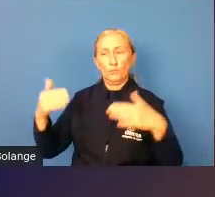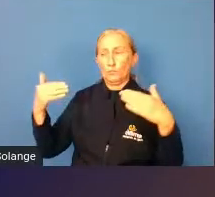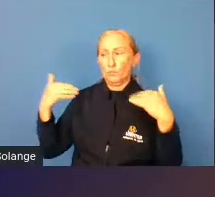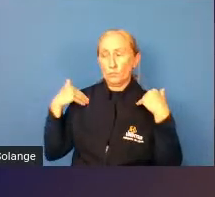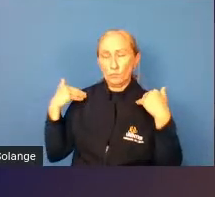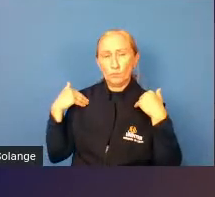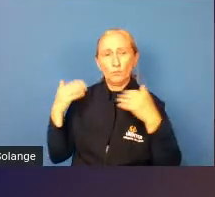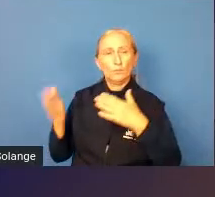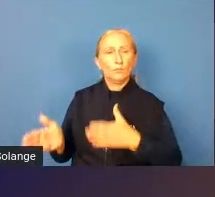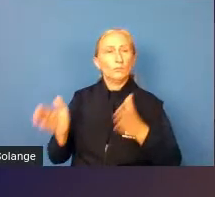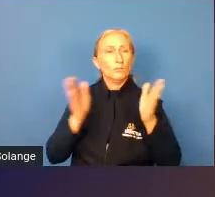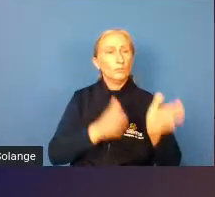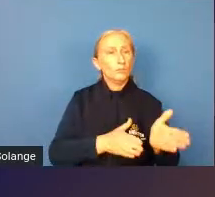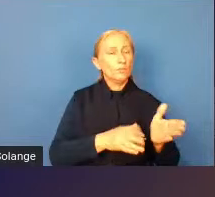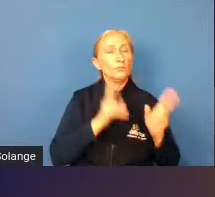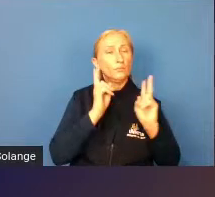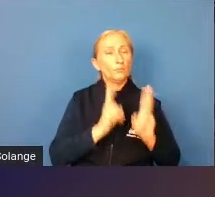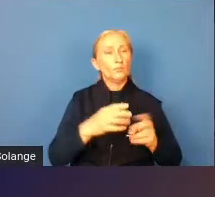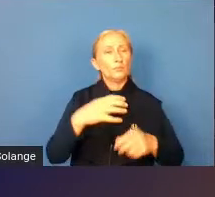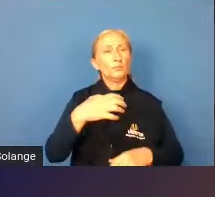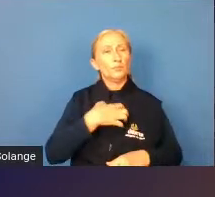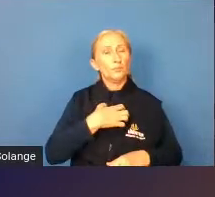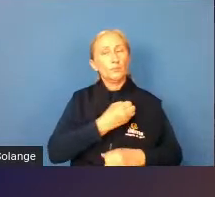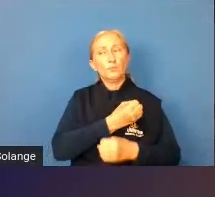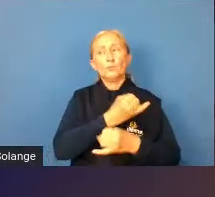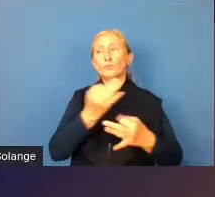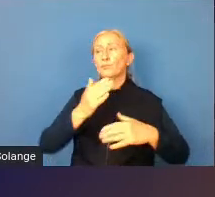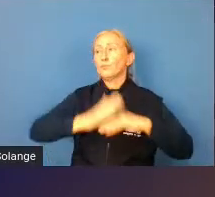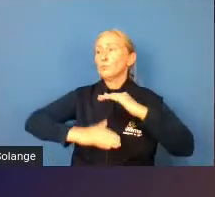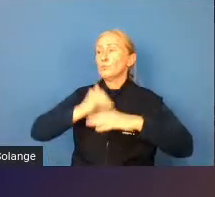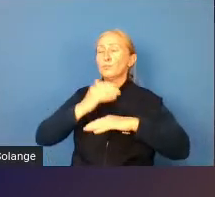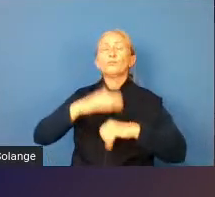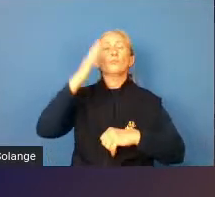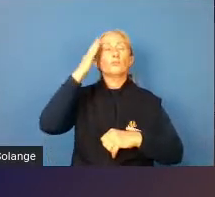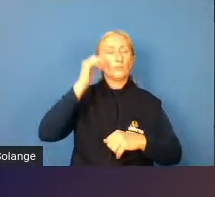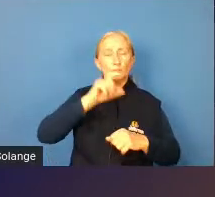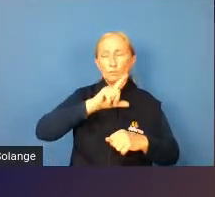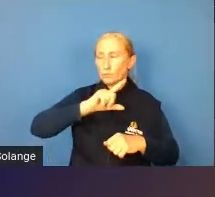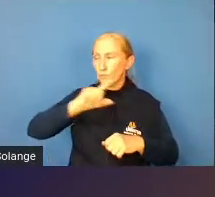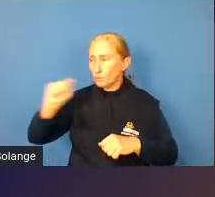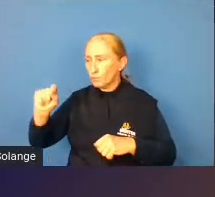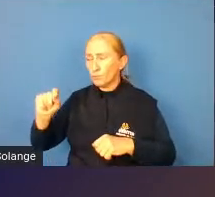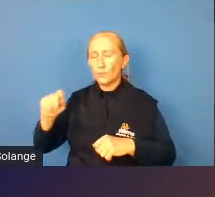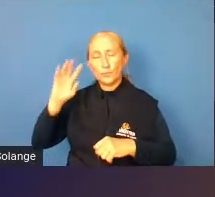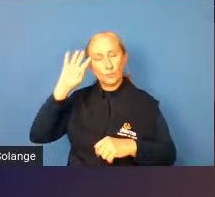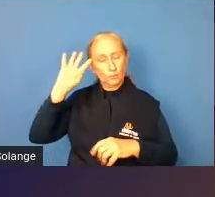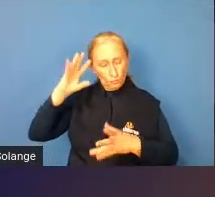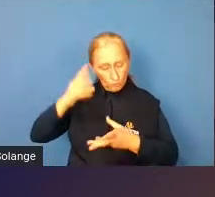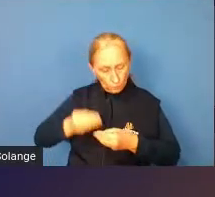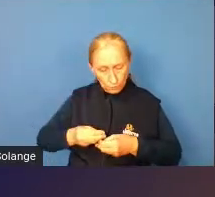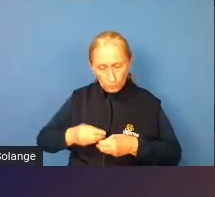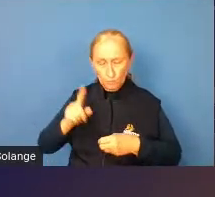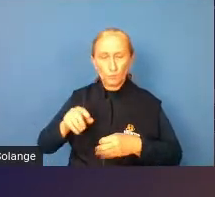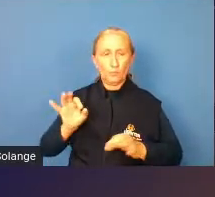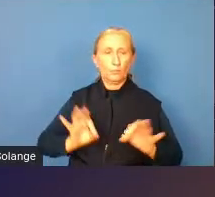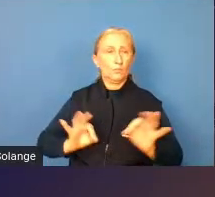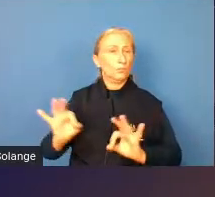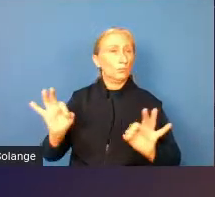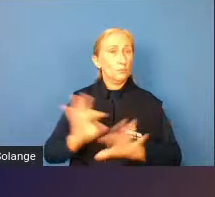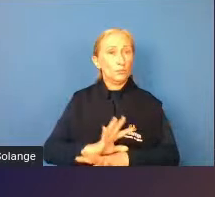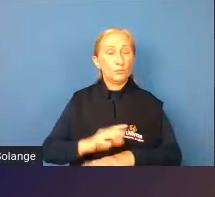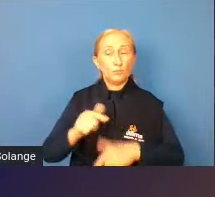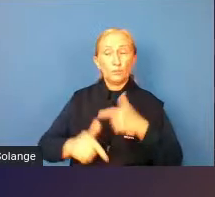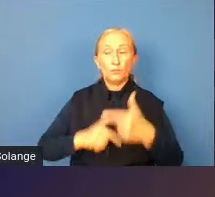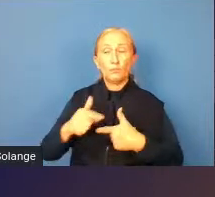e e mesmo assim muitos profissionais saem se considerando não preparados para